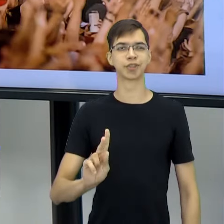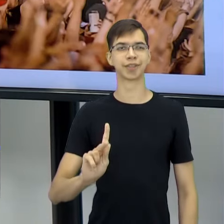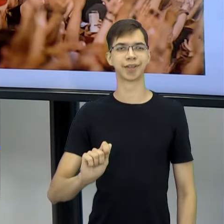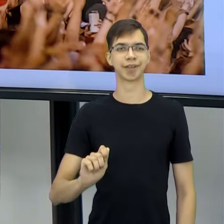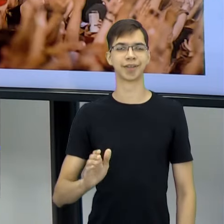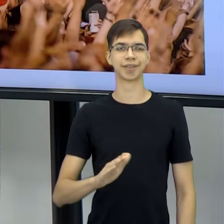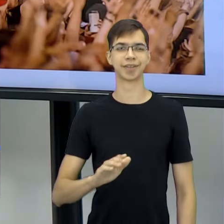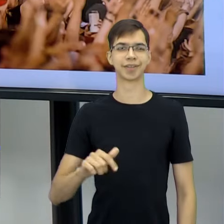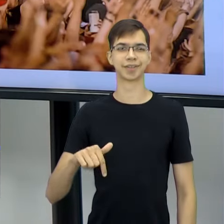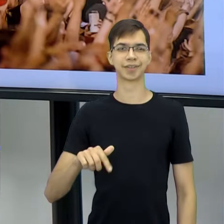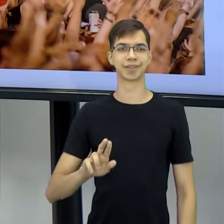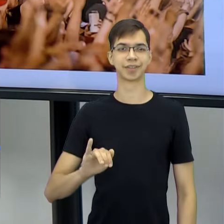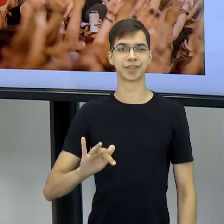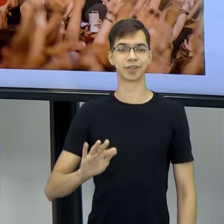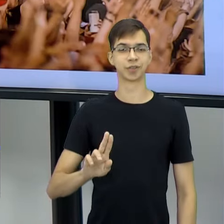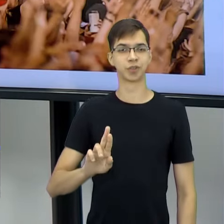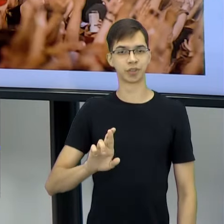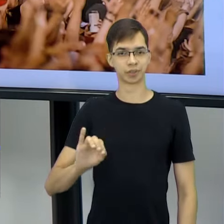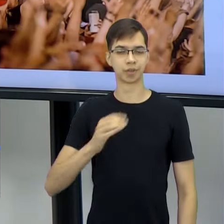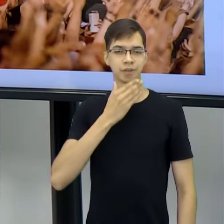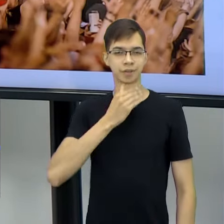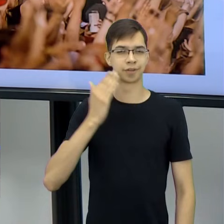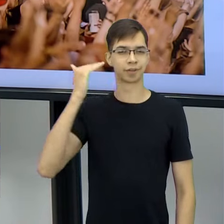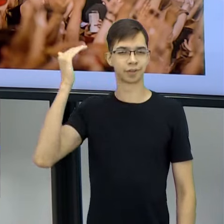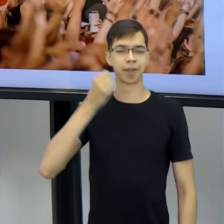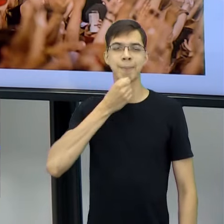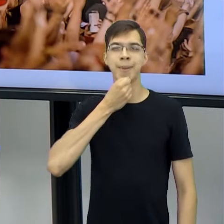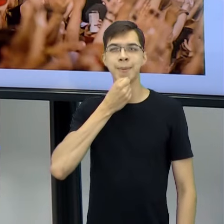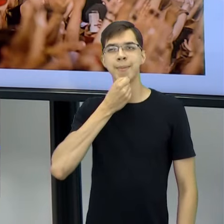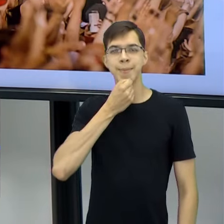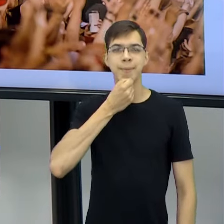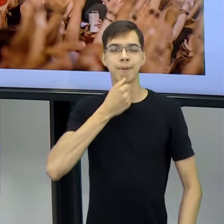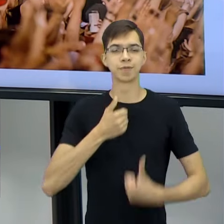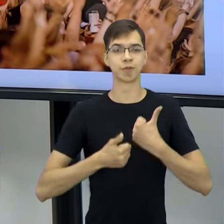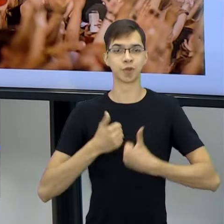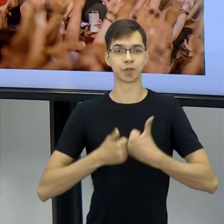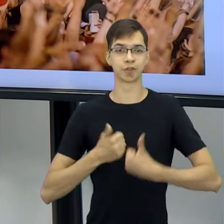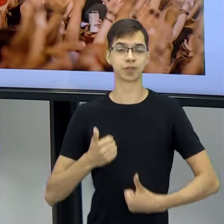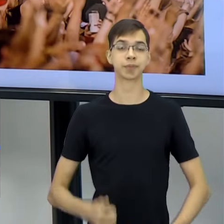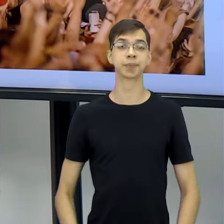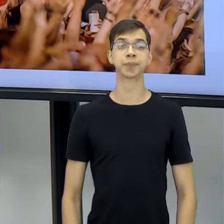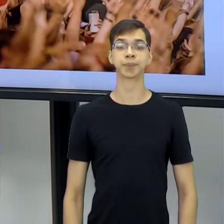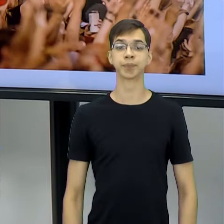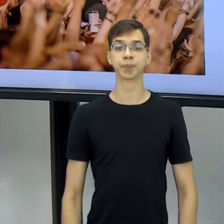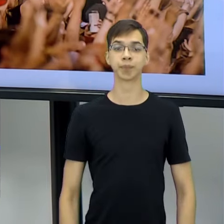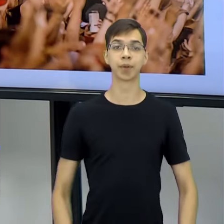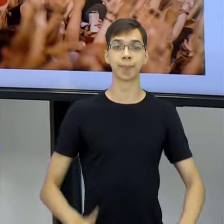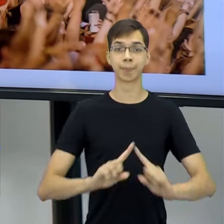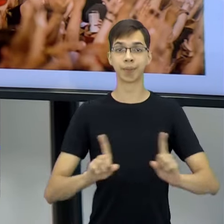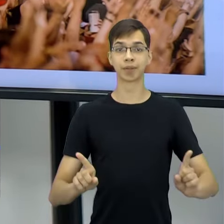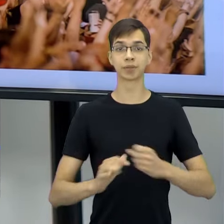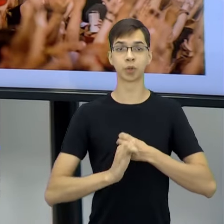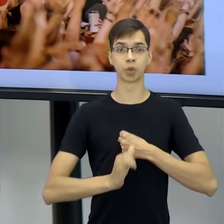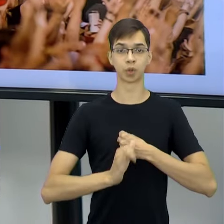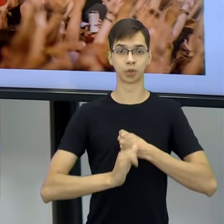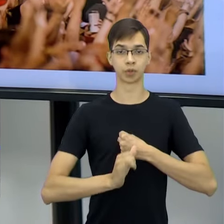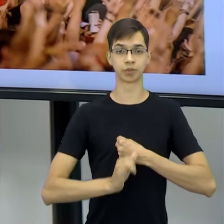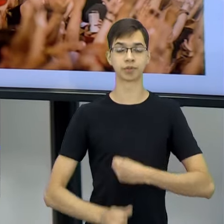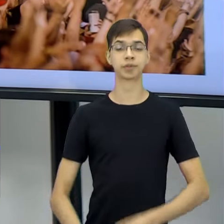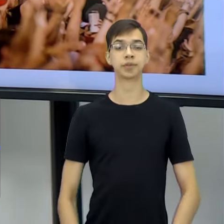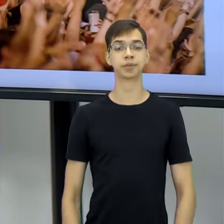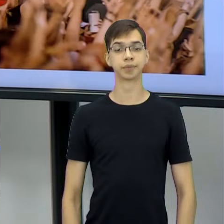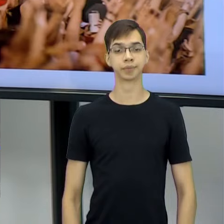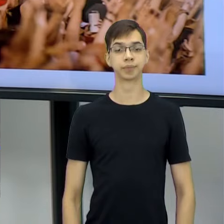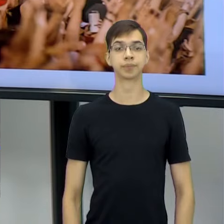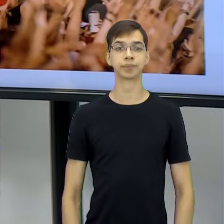fala, vou fazer uma crônica, falar sobre o time. Na verdade, o acontece, né? As crônicas, elas podem ser um pouco